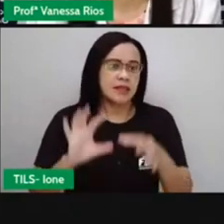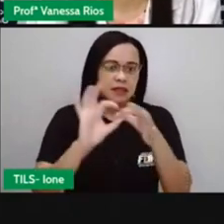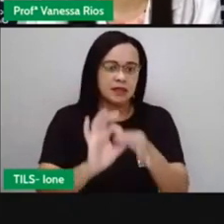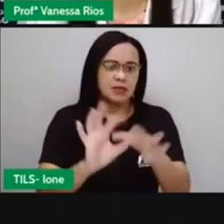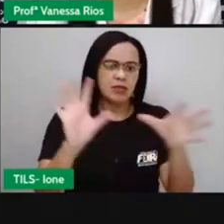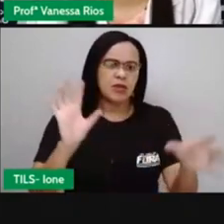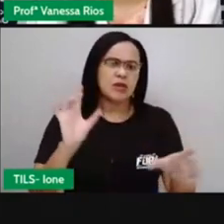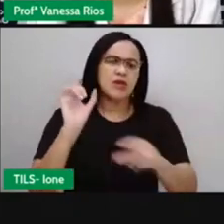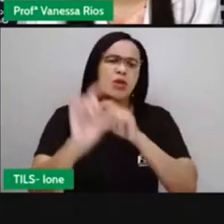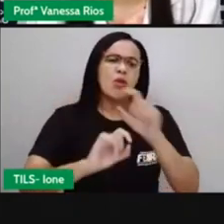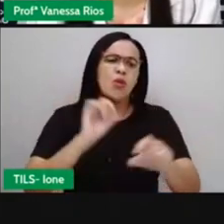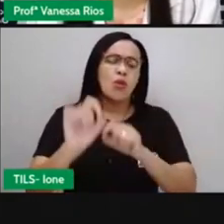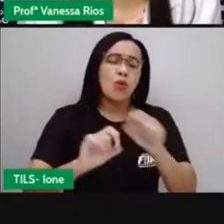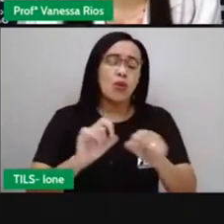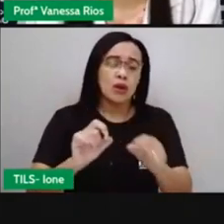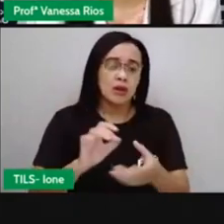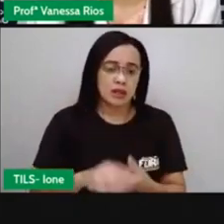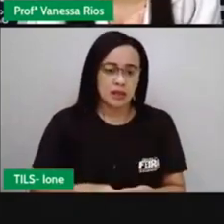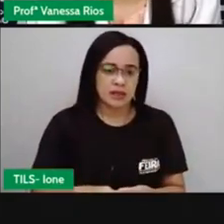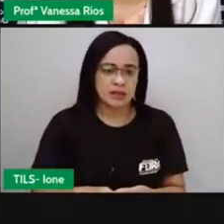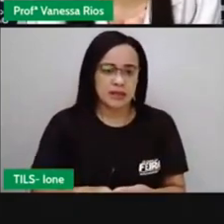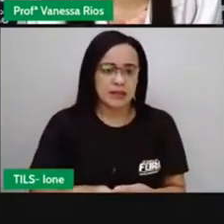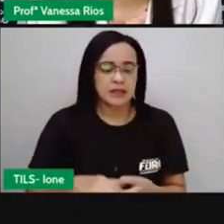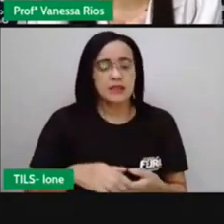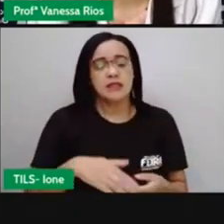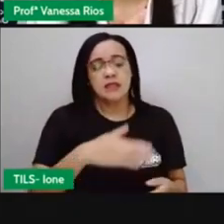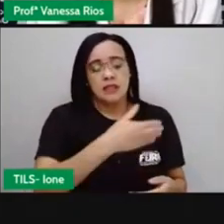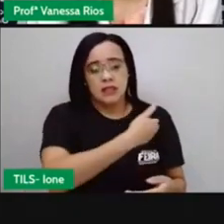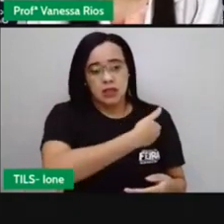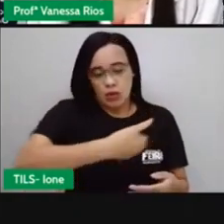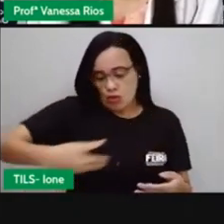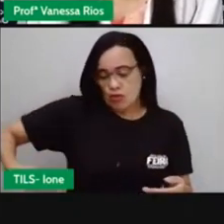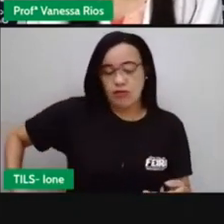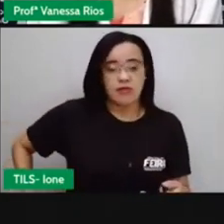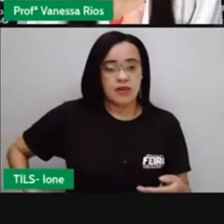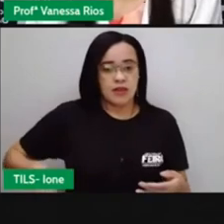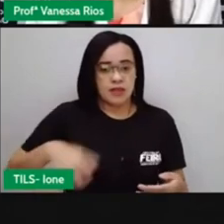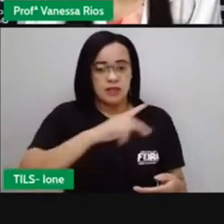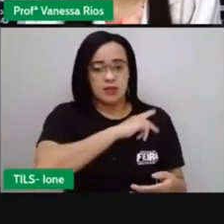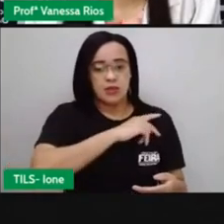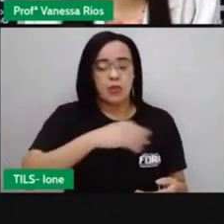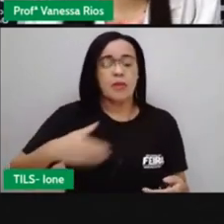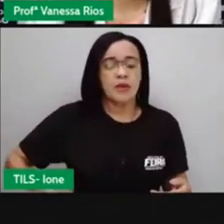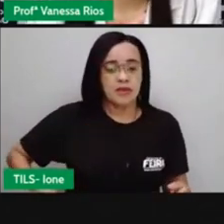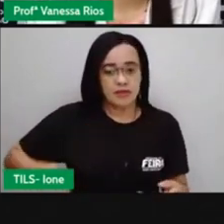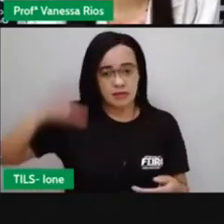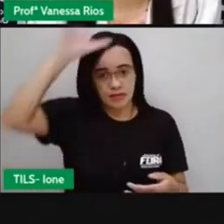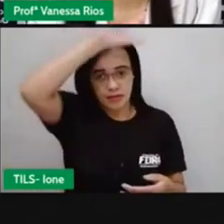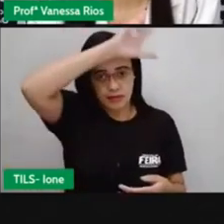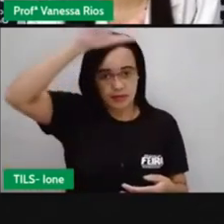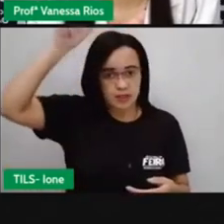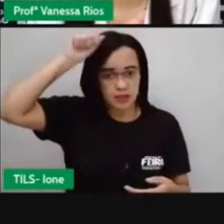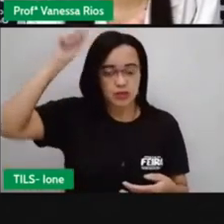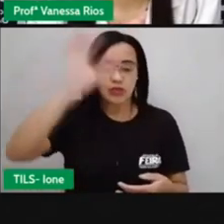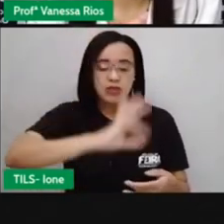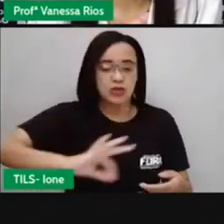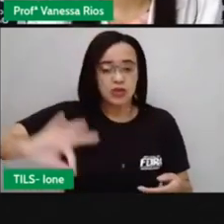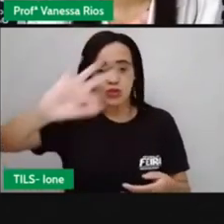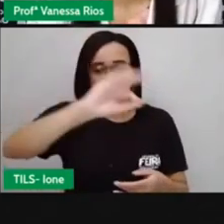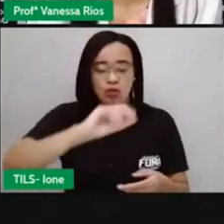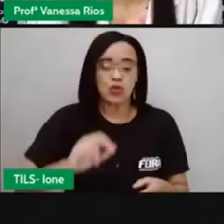também quando eu voto para o governador, para o prefeito e para todos os outros representantes dos demais